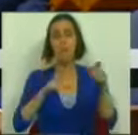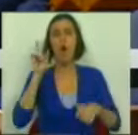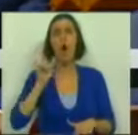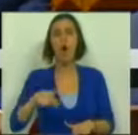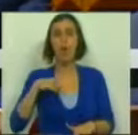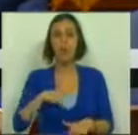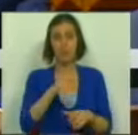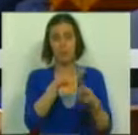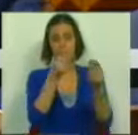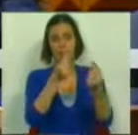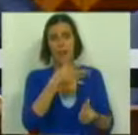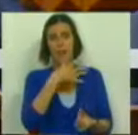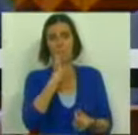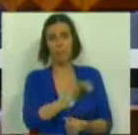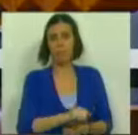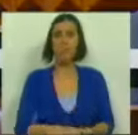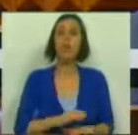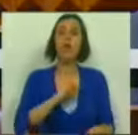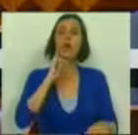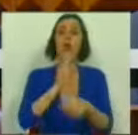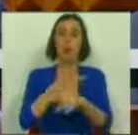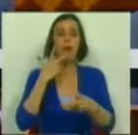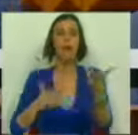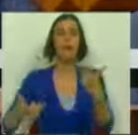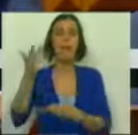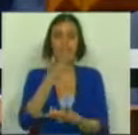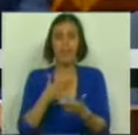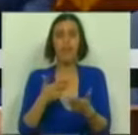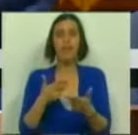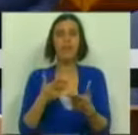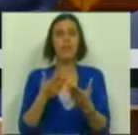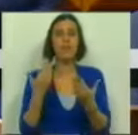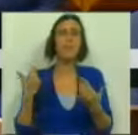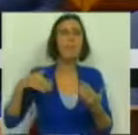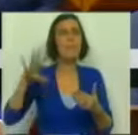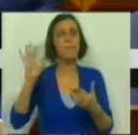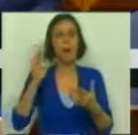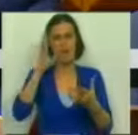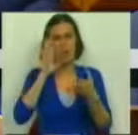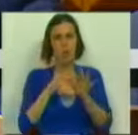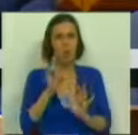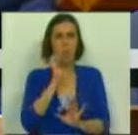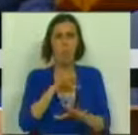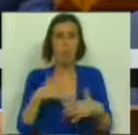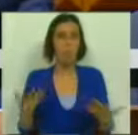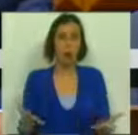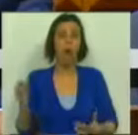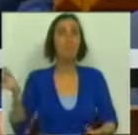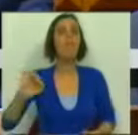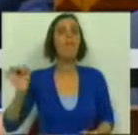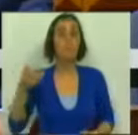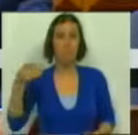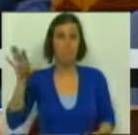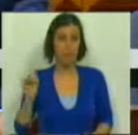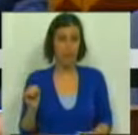portugueses a essas teses. Outras críticas, muito mais incoerentes, vêm